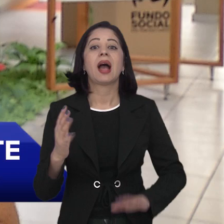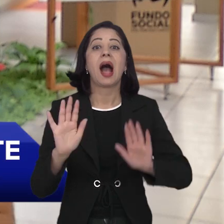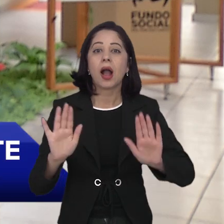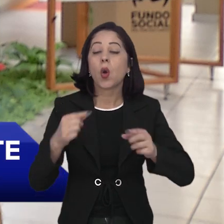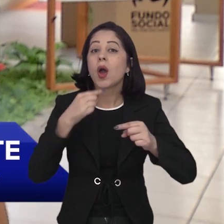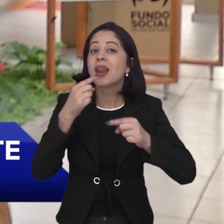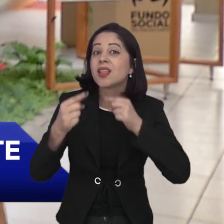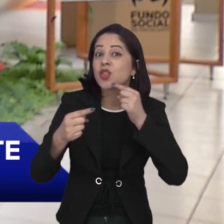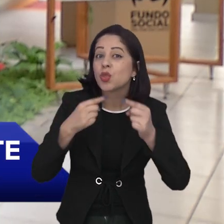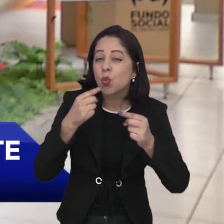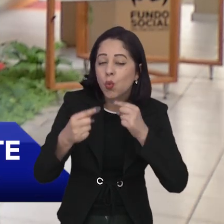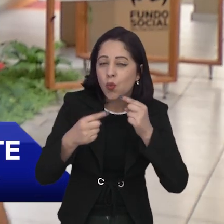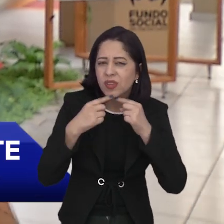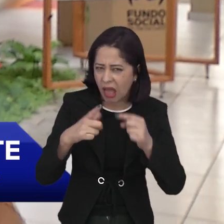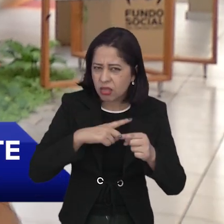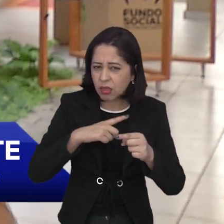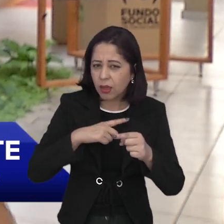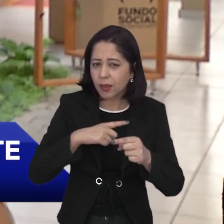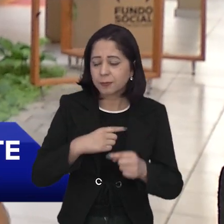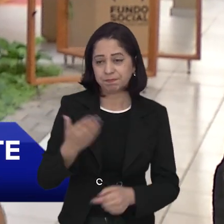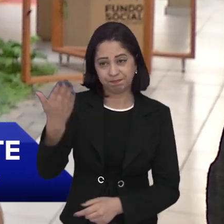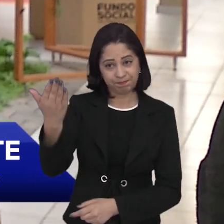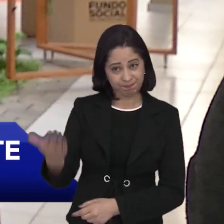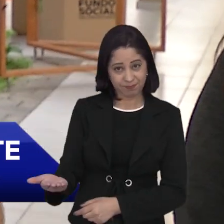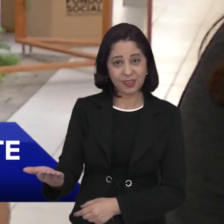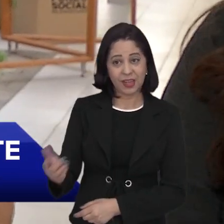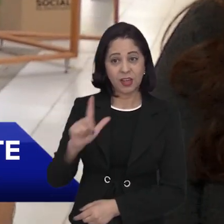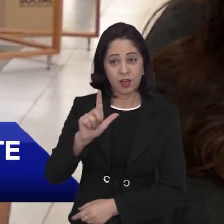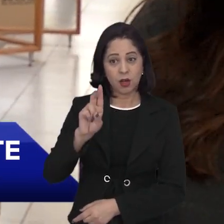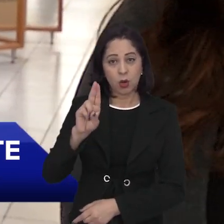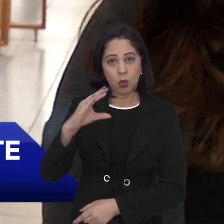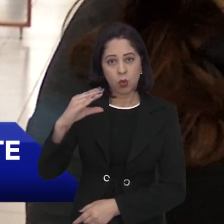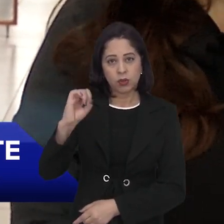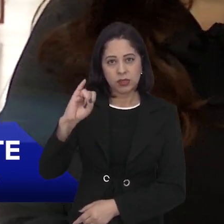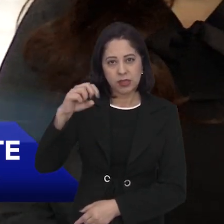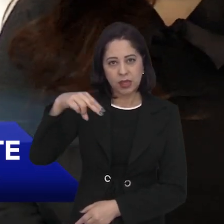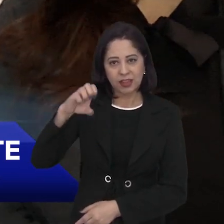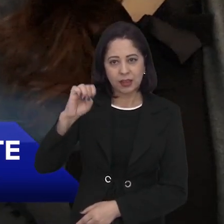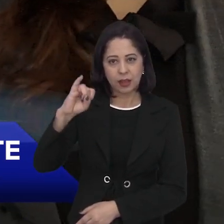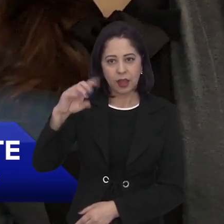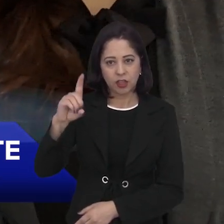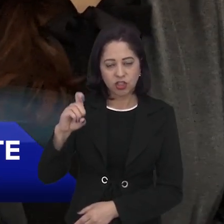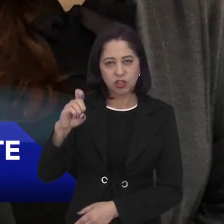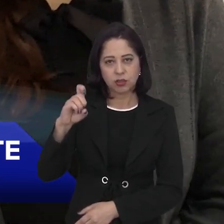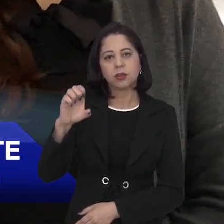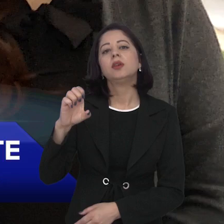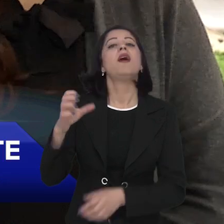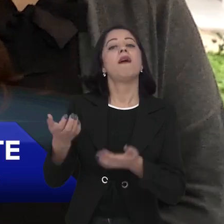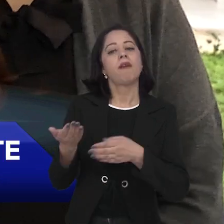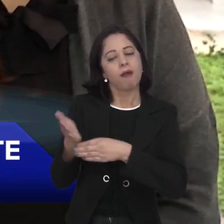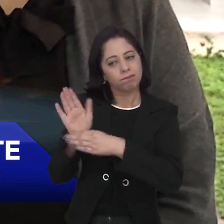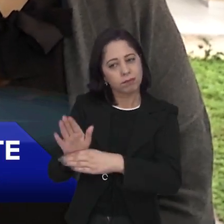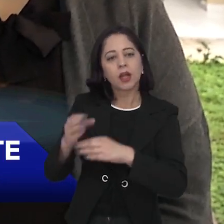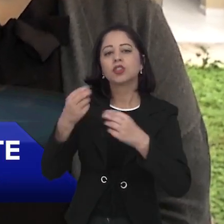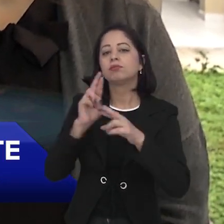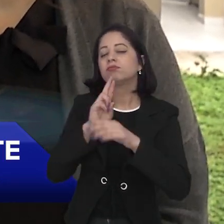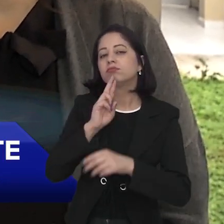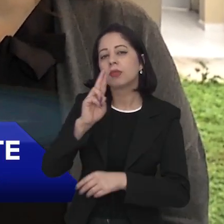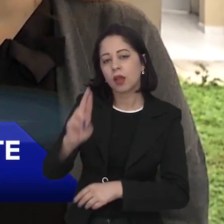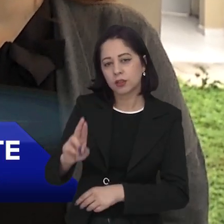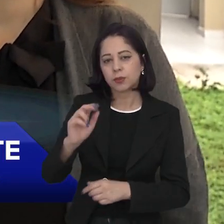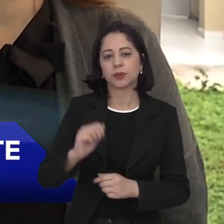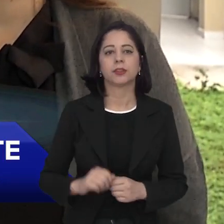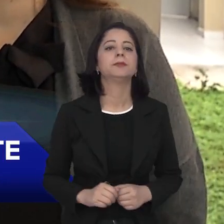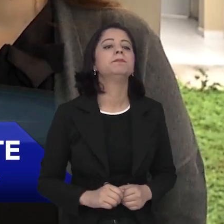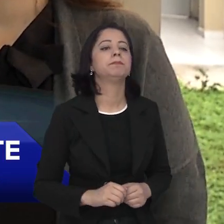Mas agora, para tirar todas as dúvidas a respeito dessa campanha, eu converso com a Lucineide Vieira, que é coordenadora do Programa de